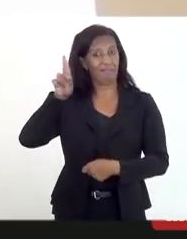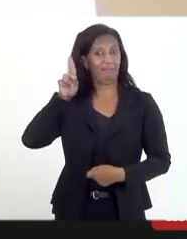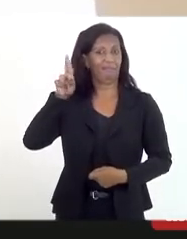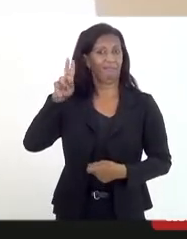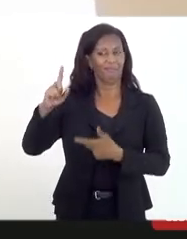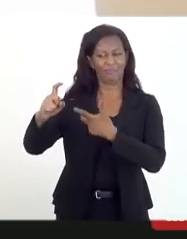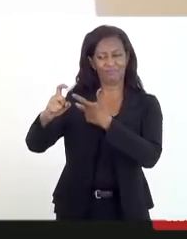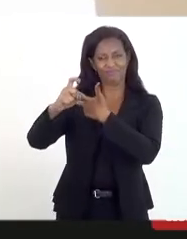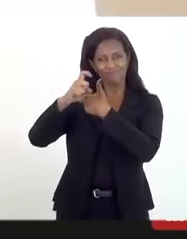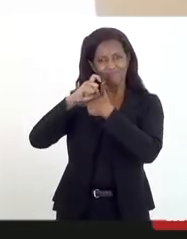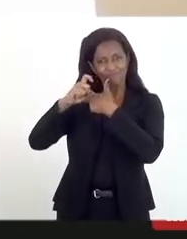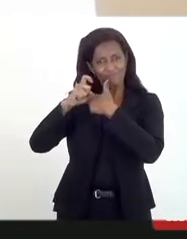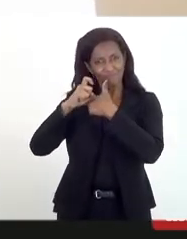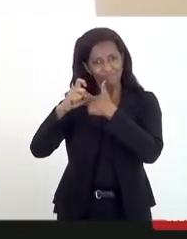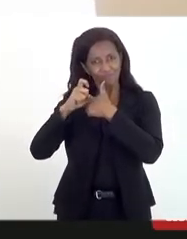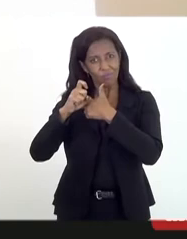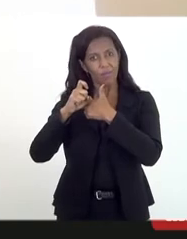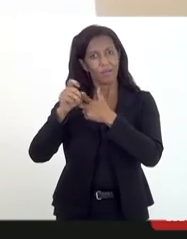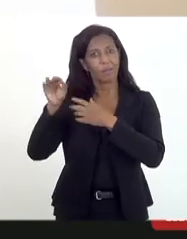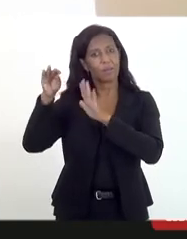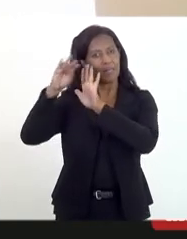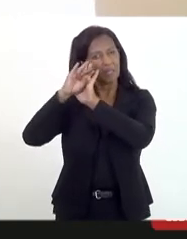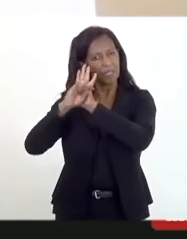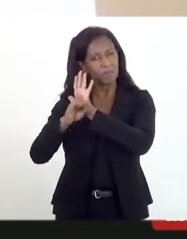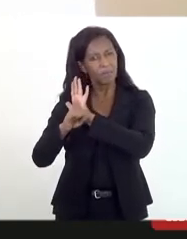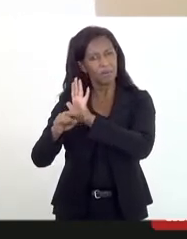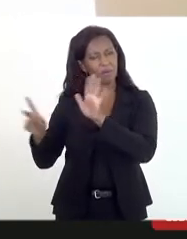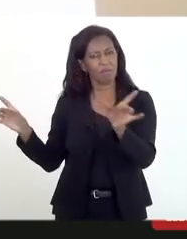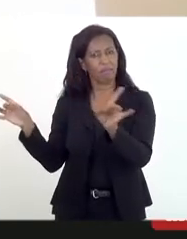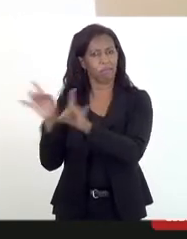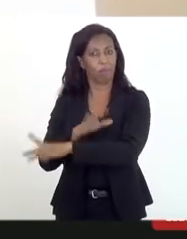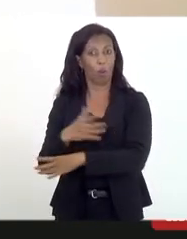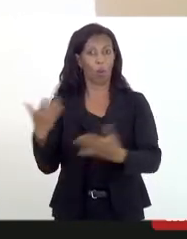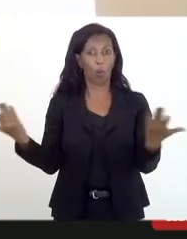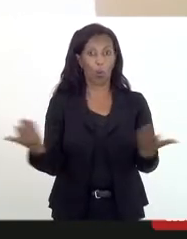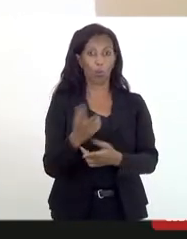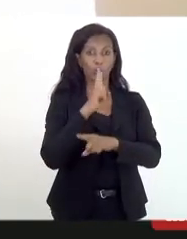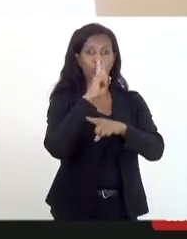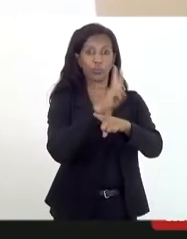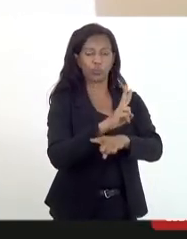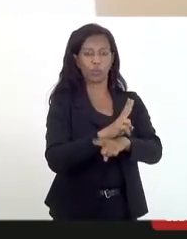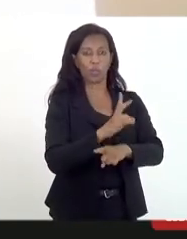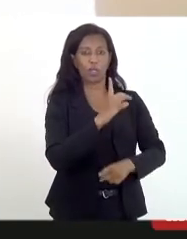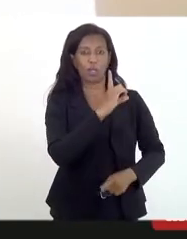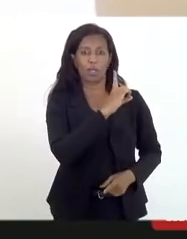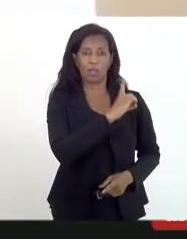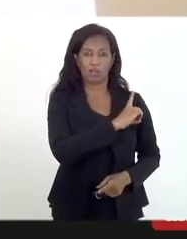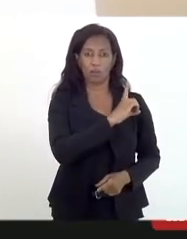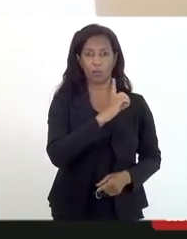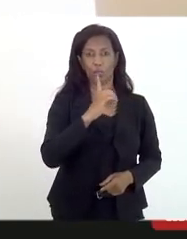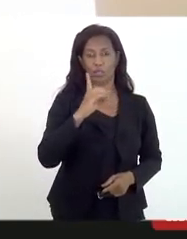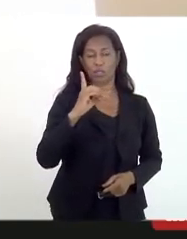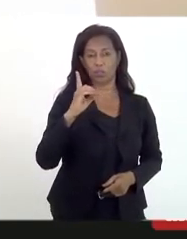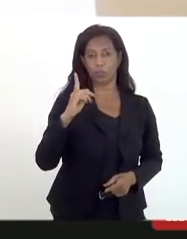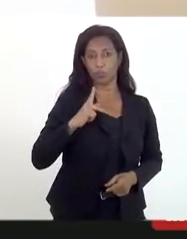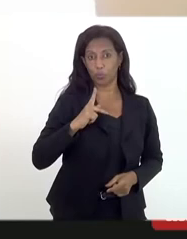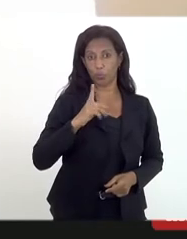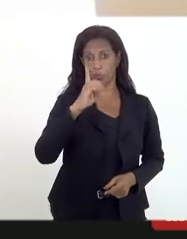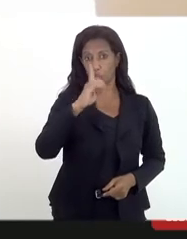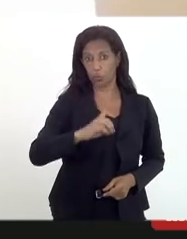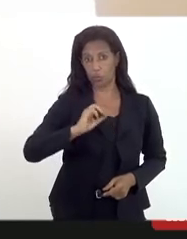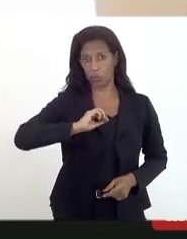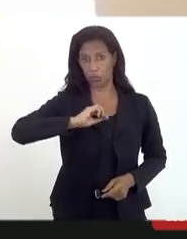programa seja finalmente instalado. Hoje, no programa de proteção a defensoras e defensores de direitos humanos, nós temos